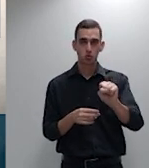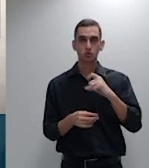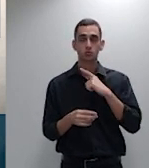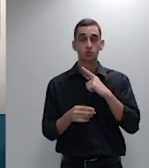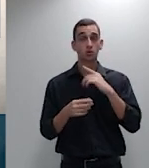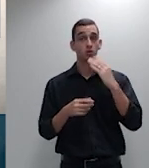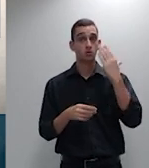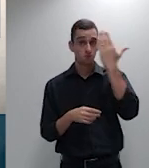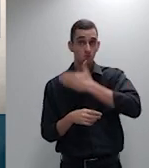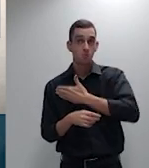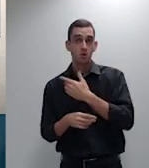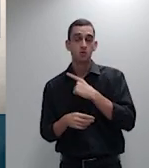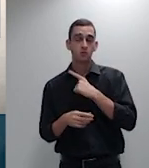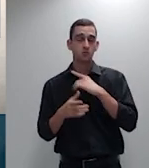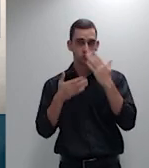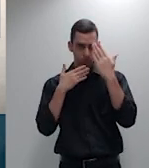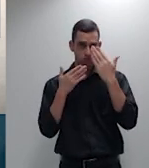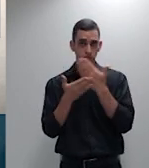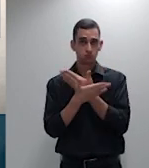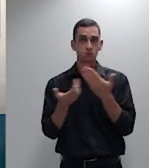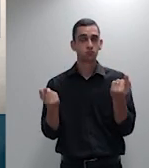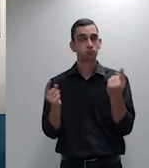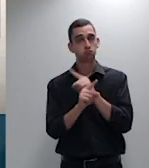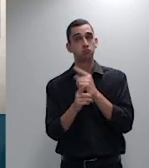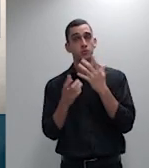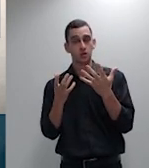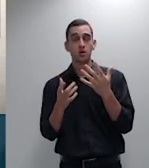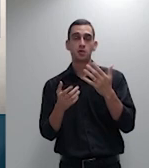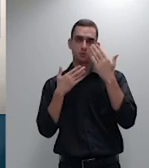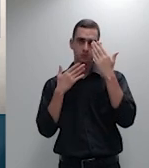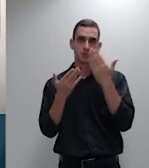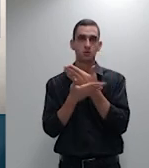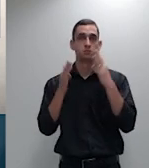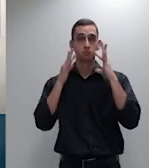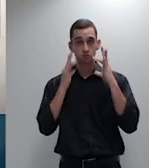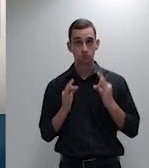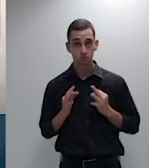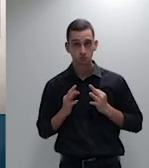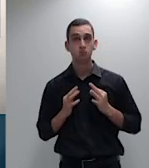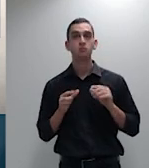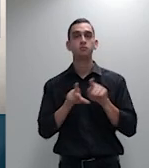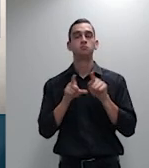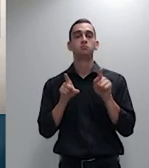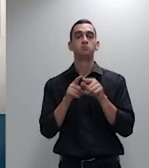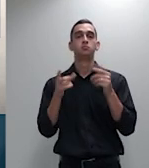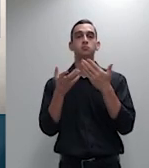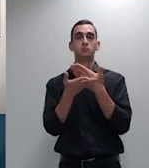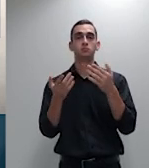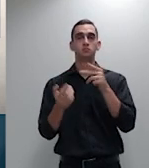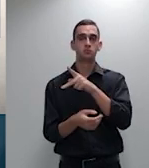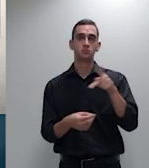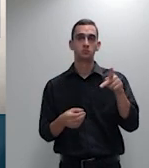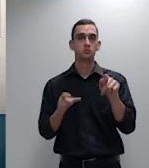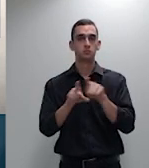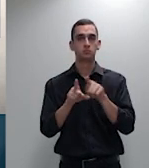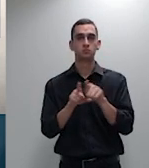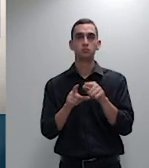muito obrigada aos ministros pela atenção e agradeço ao senhor presidente pela concessão da palavra